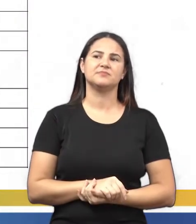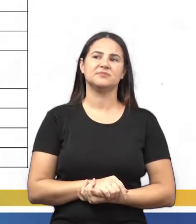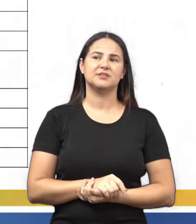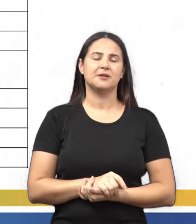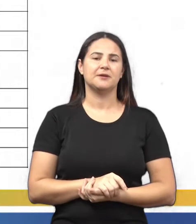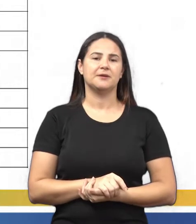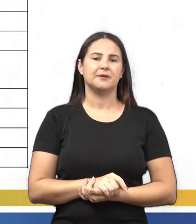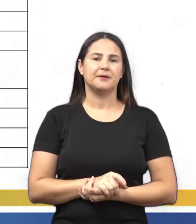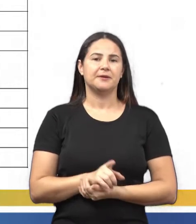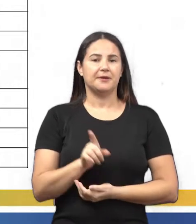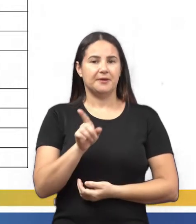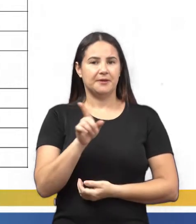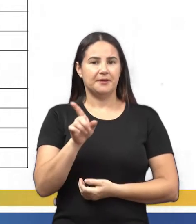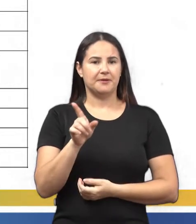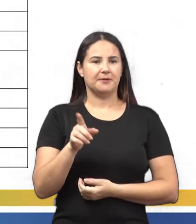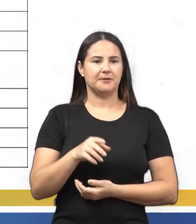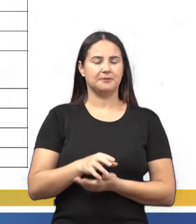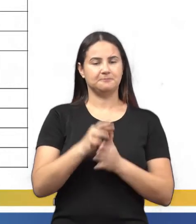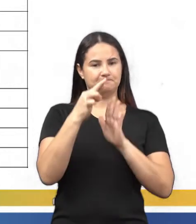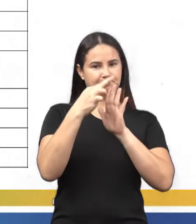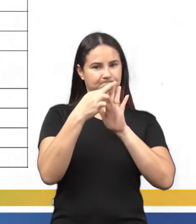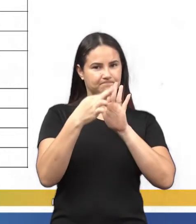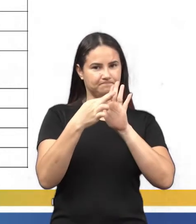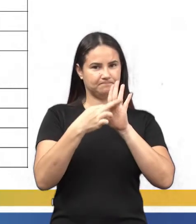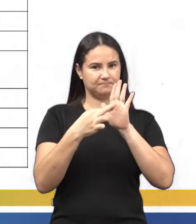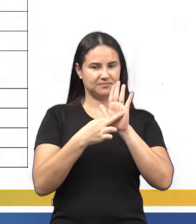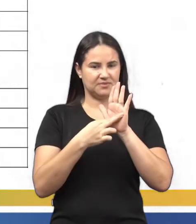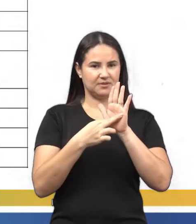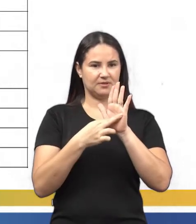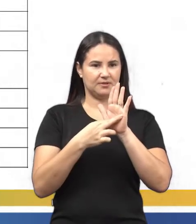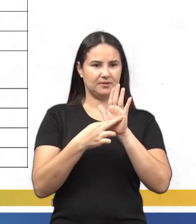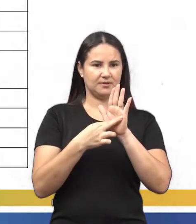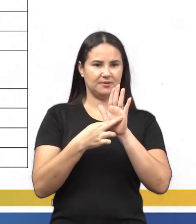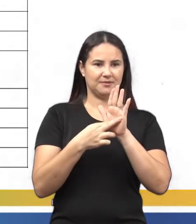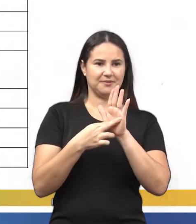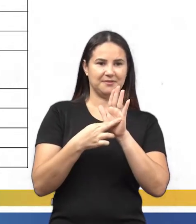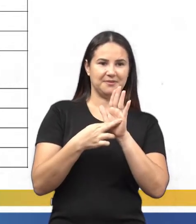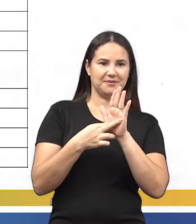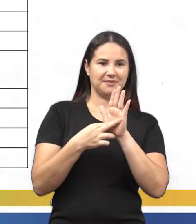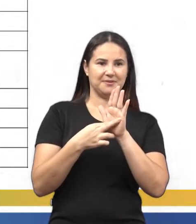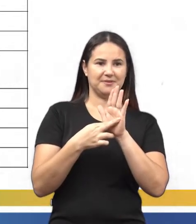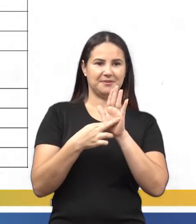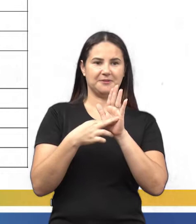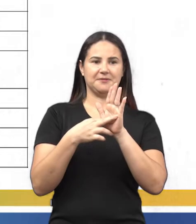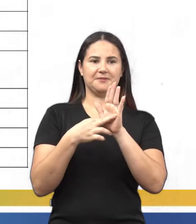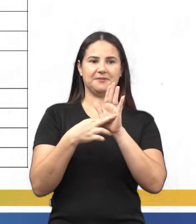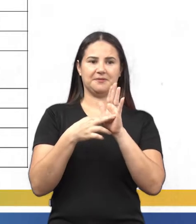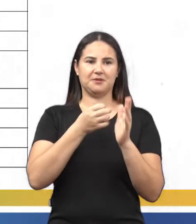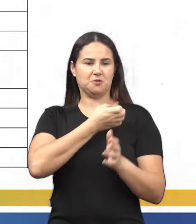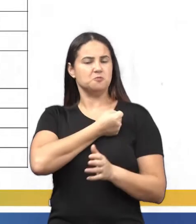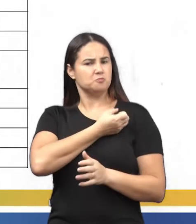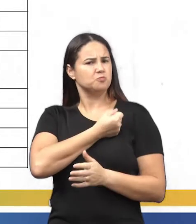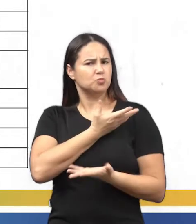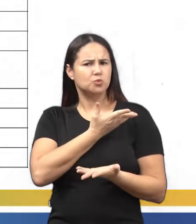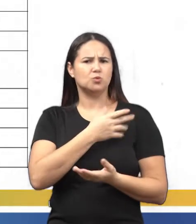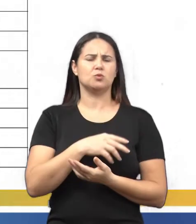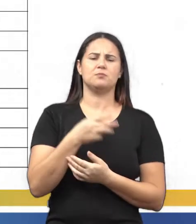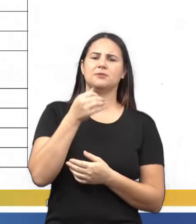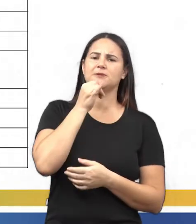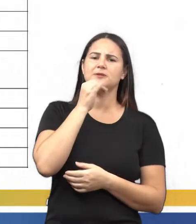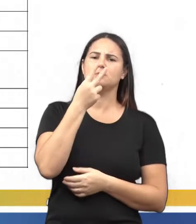elas respeitam as mesmas regras das expressões numéricas. As expressões numéricas são números, tá, pessoal? Dois, três,